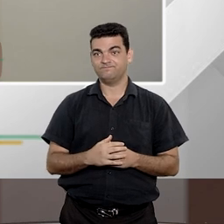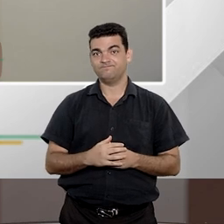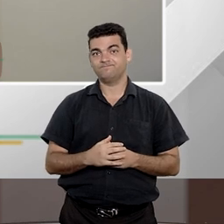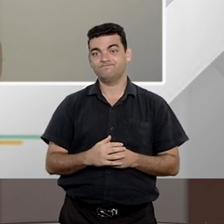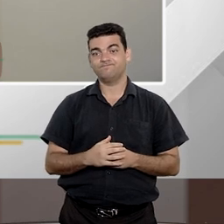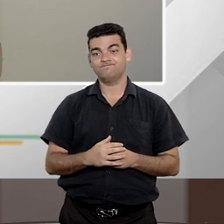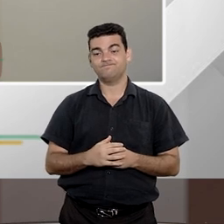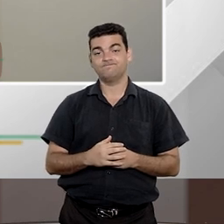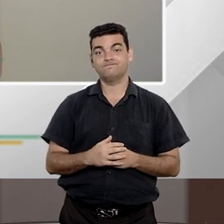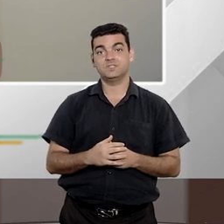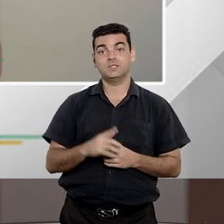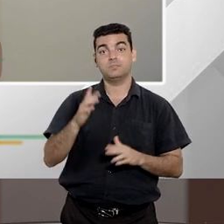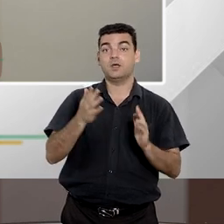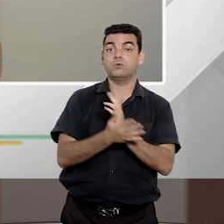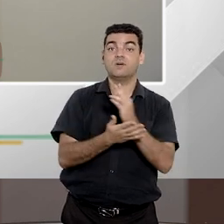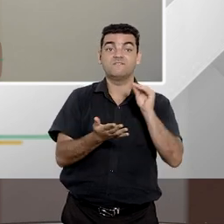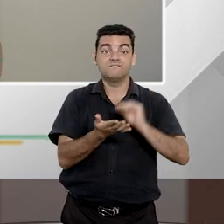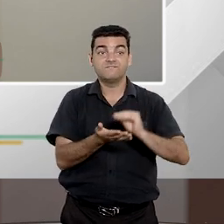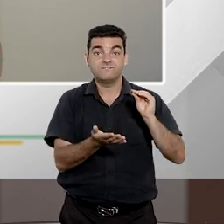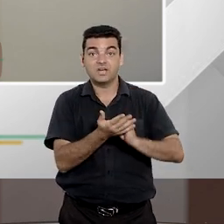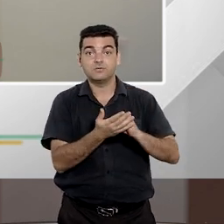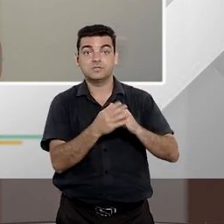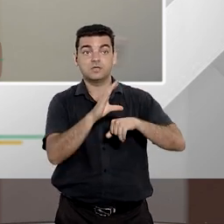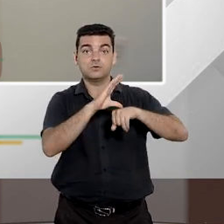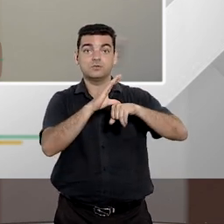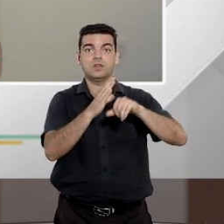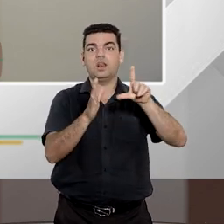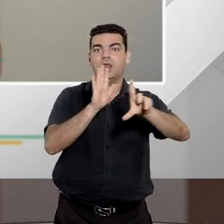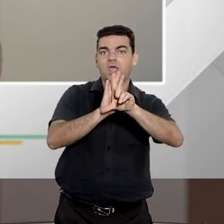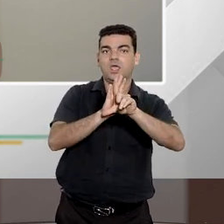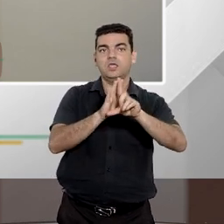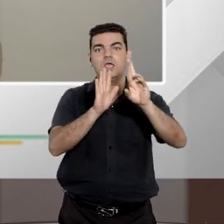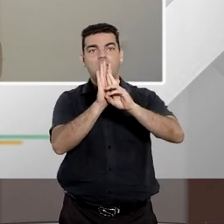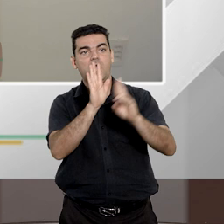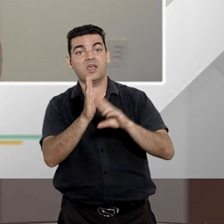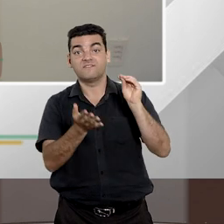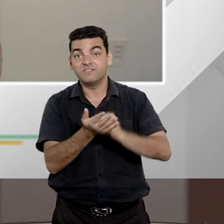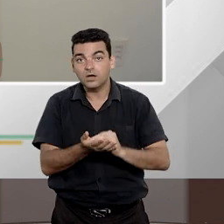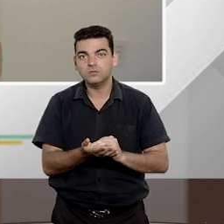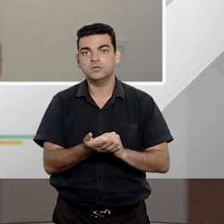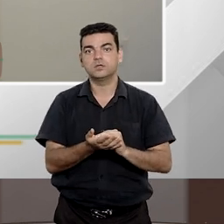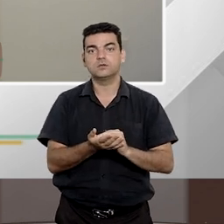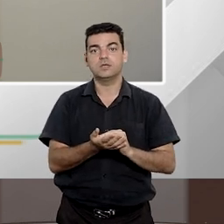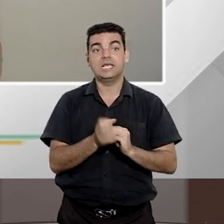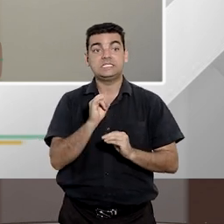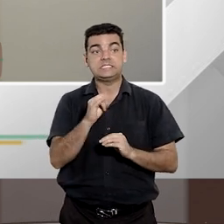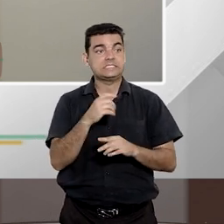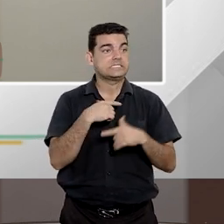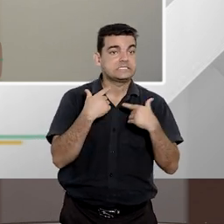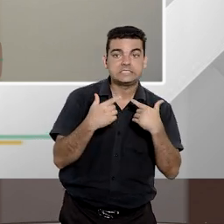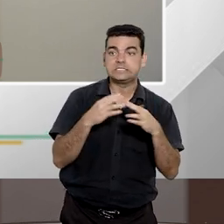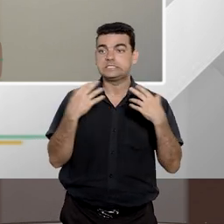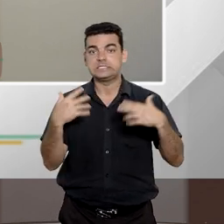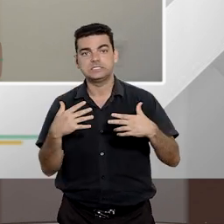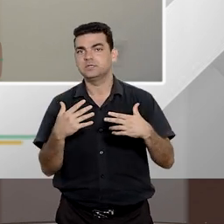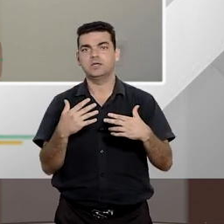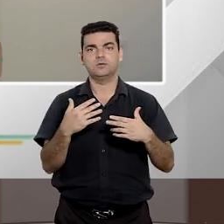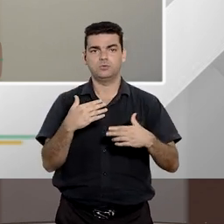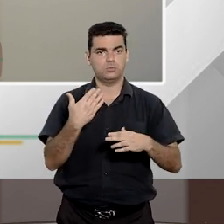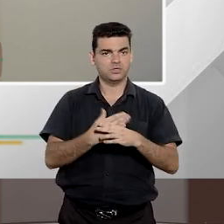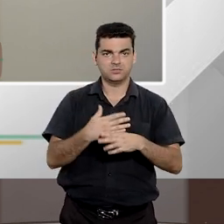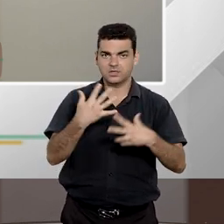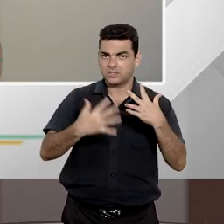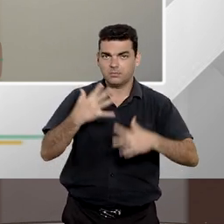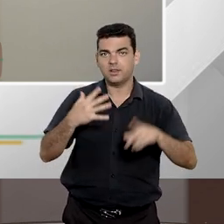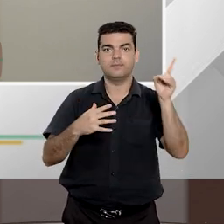não haja que as omissões constitucionais não sejam graves o suficiente a ponto de afetarem o exercício